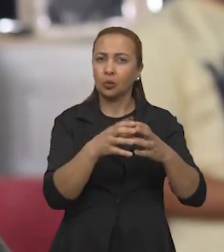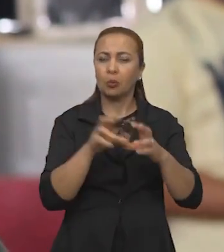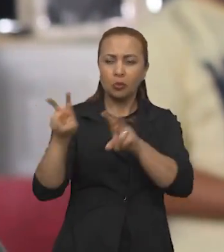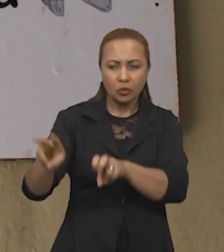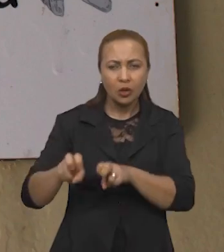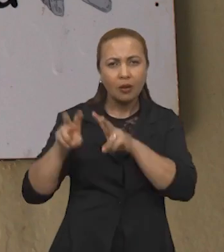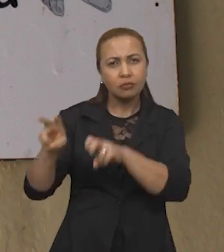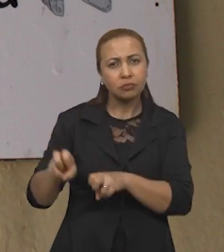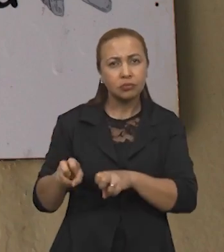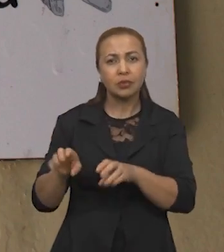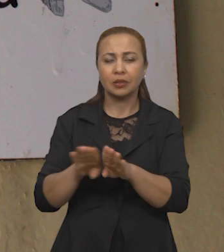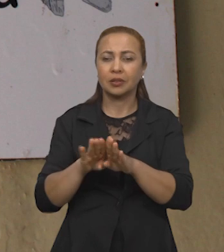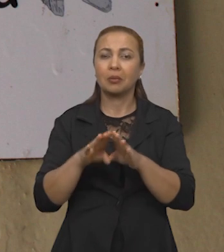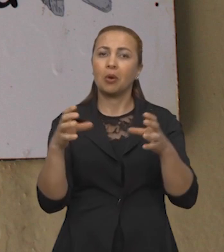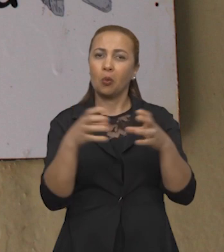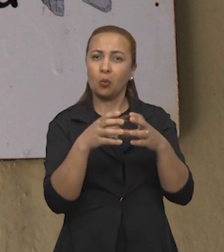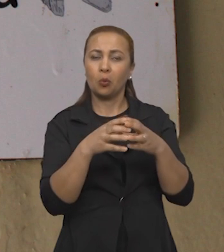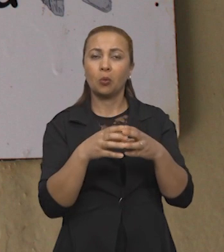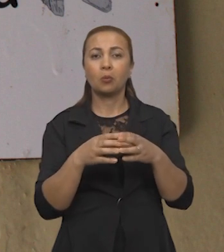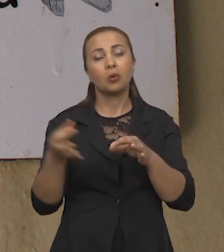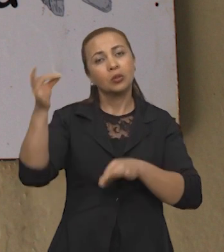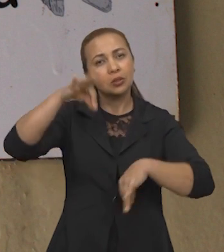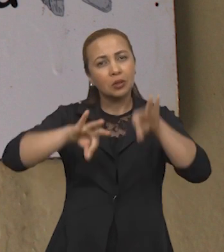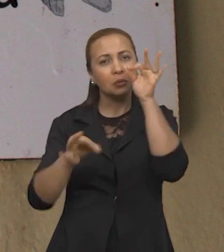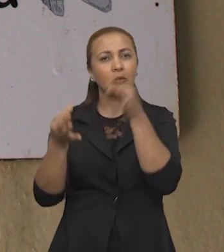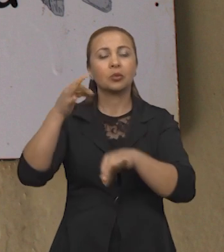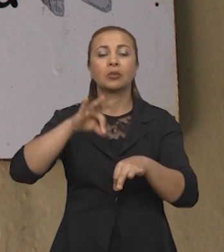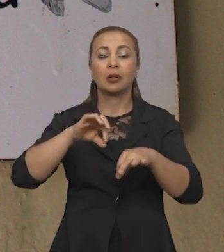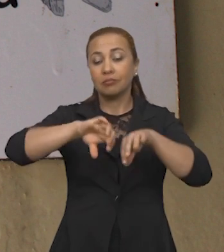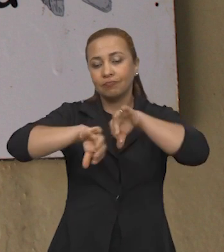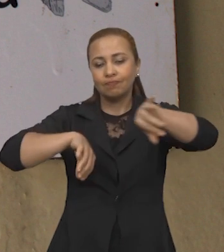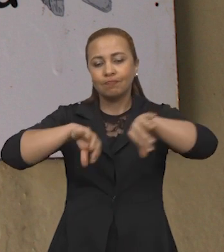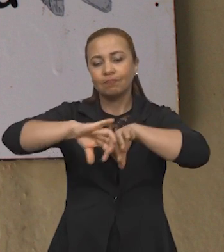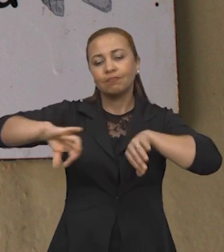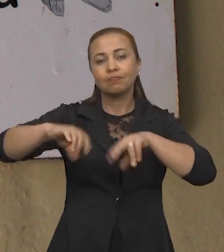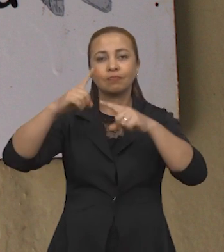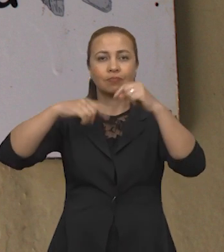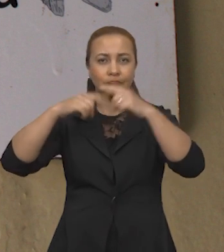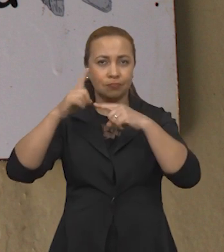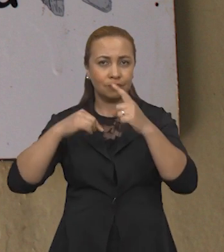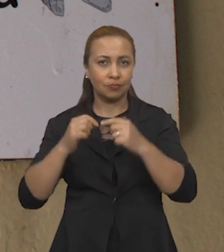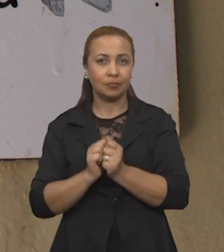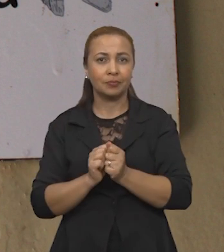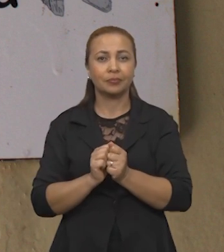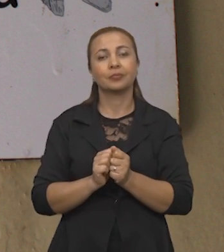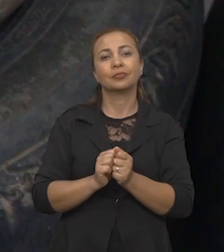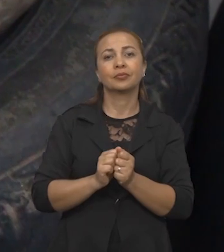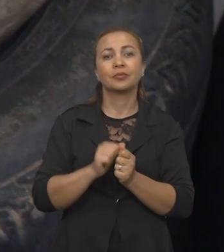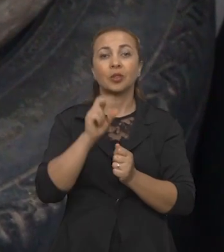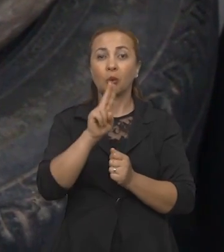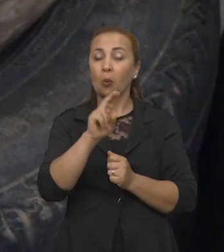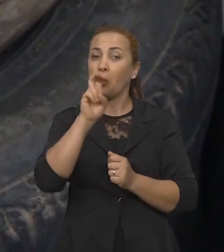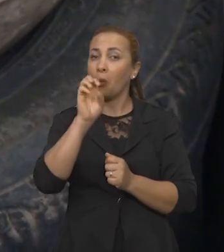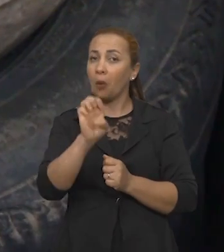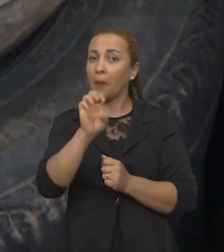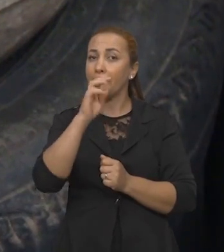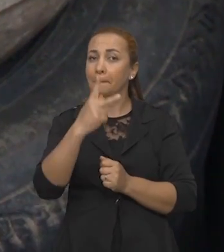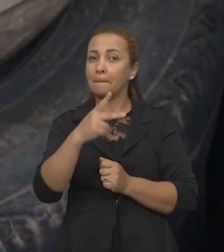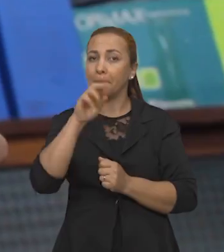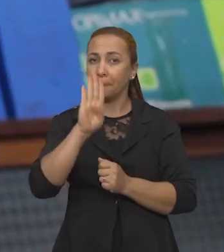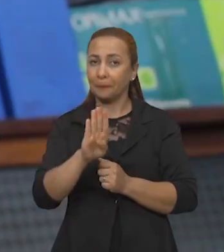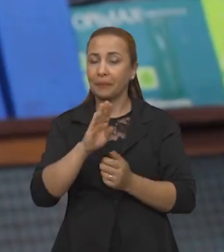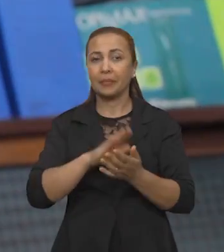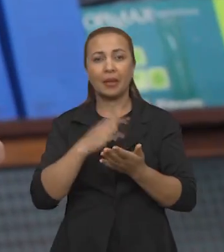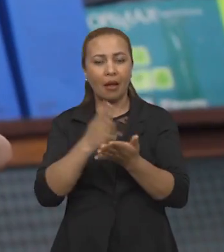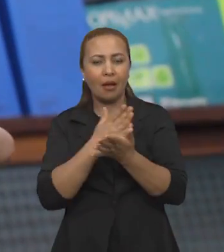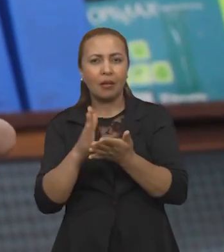escavação, e a parte que atua dentro do Laboratório de Arqueologia e Paleontologia da UEPB, o único no estado.